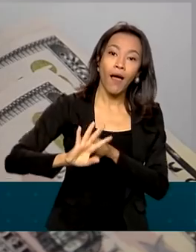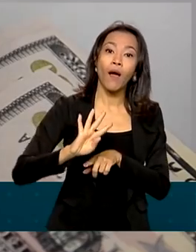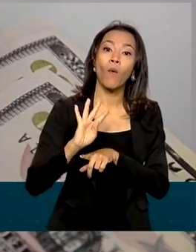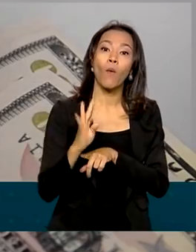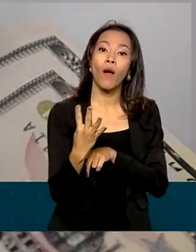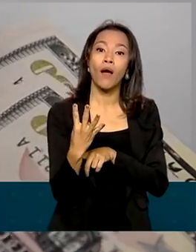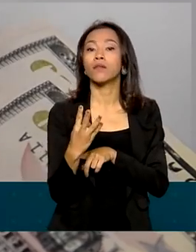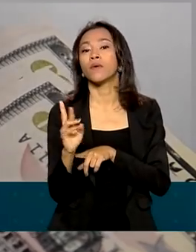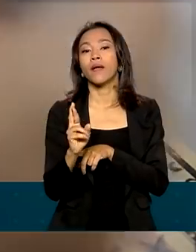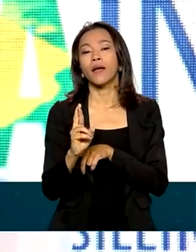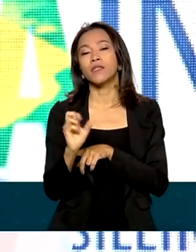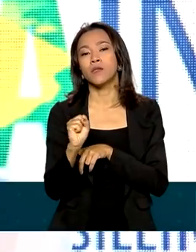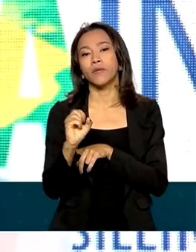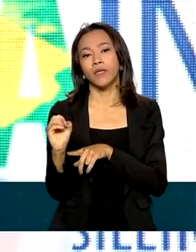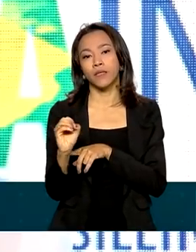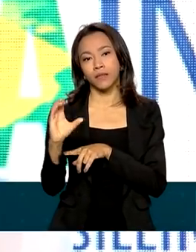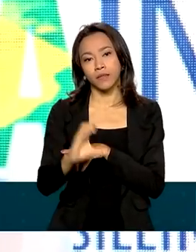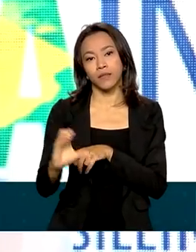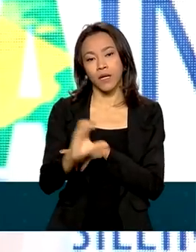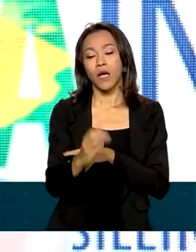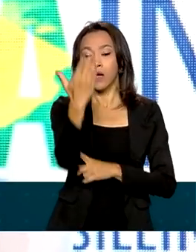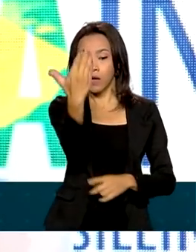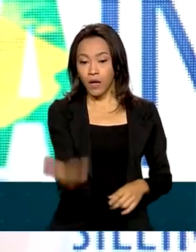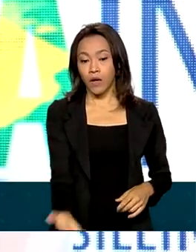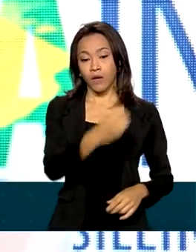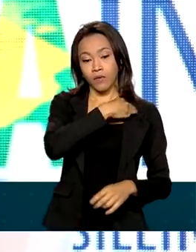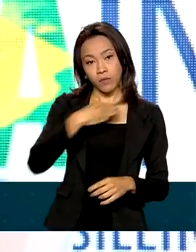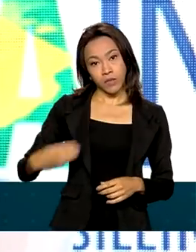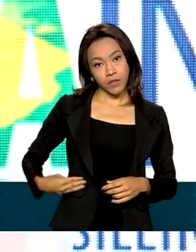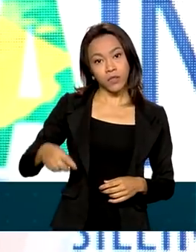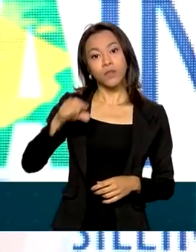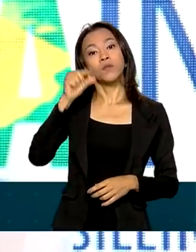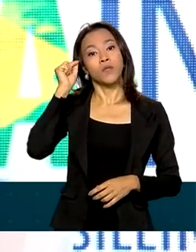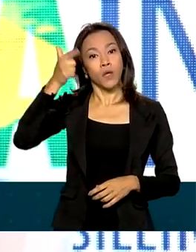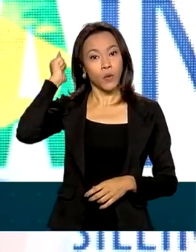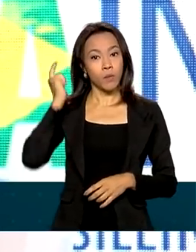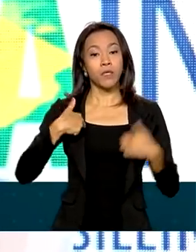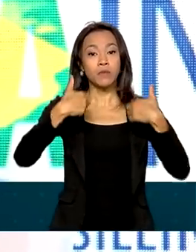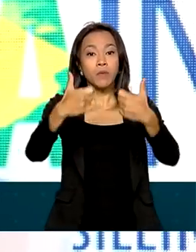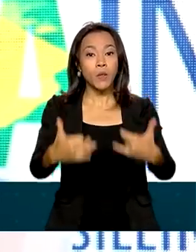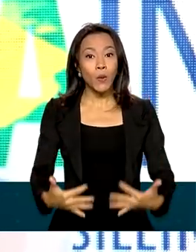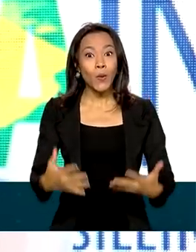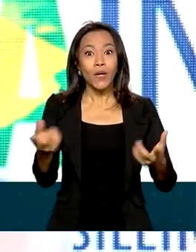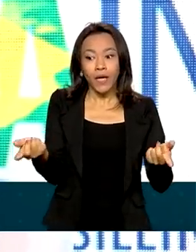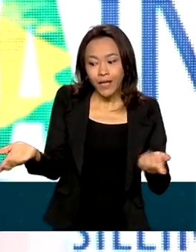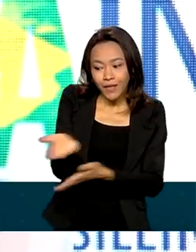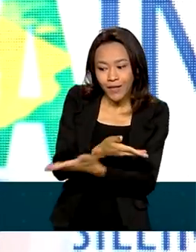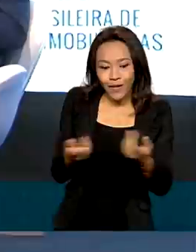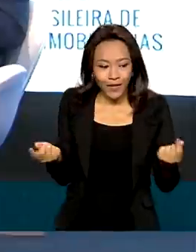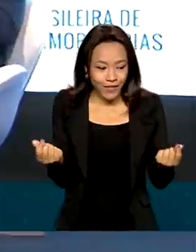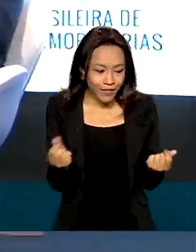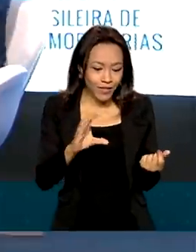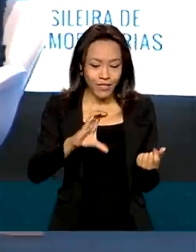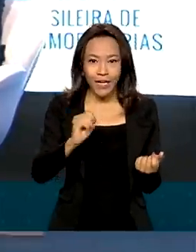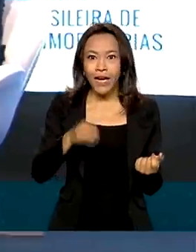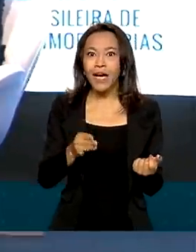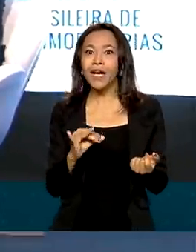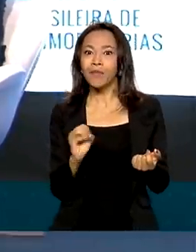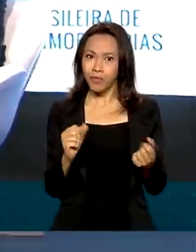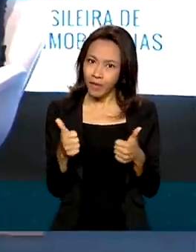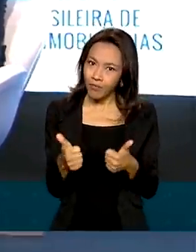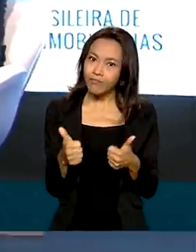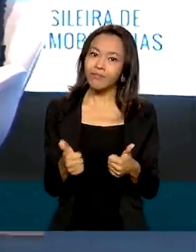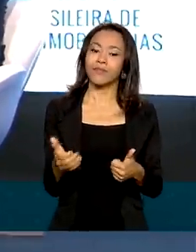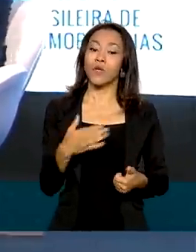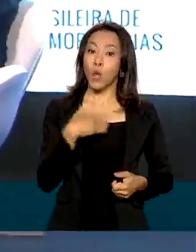,80, o ministro da Economia ressaltou que o câmbio agora está indo para o lugar. O Brasil já está com